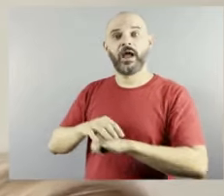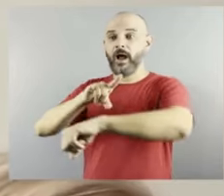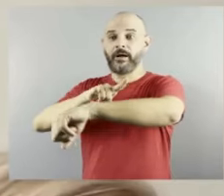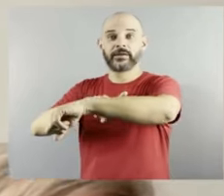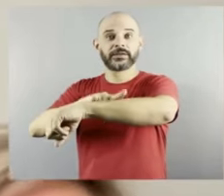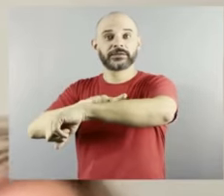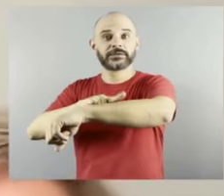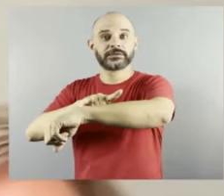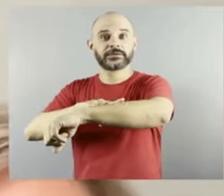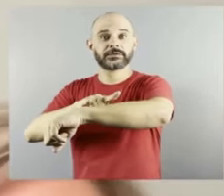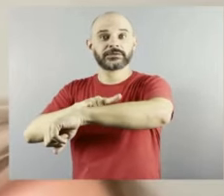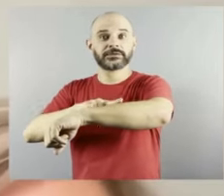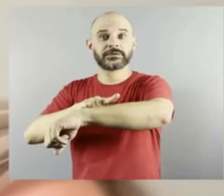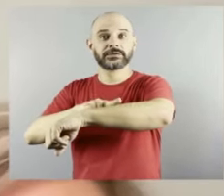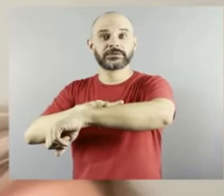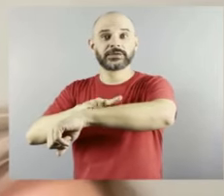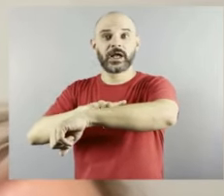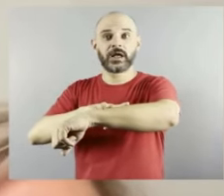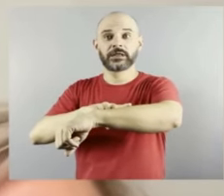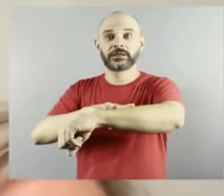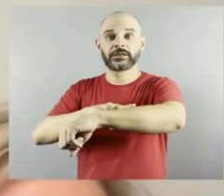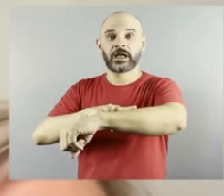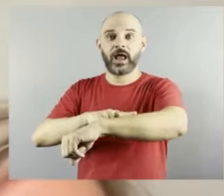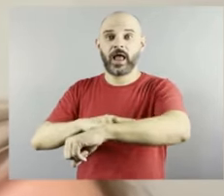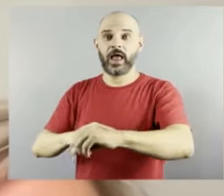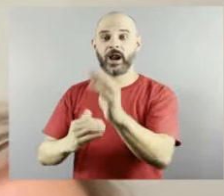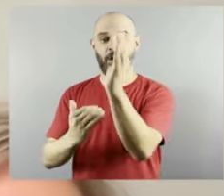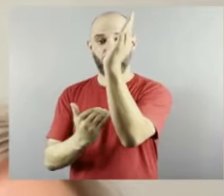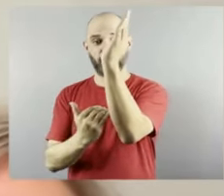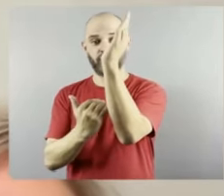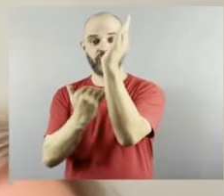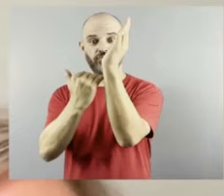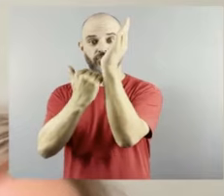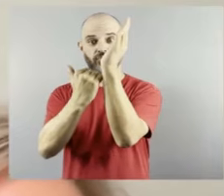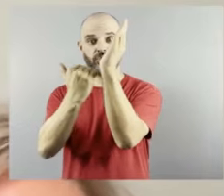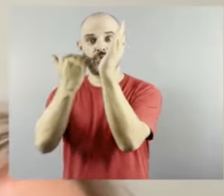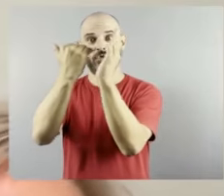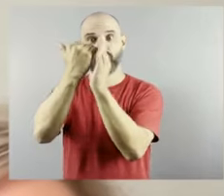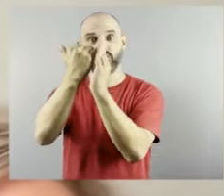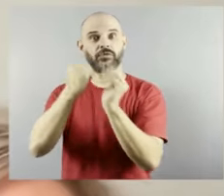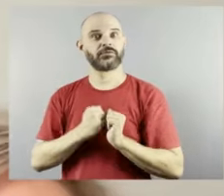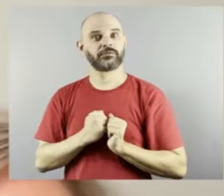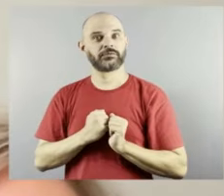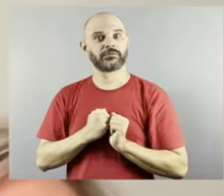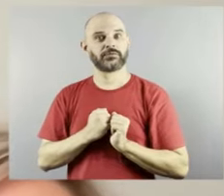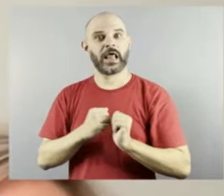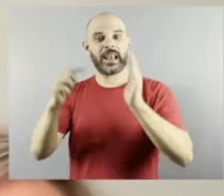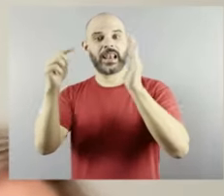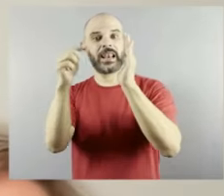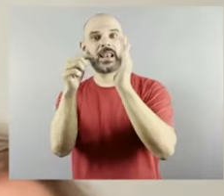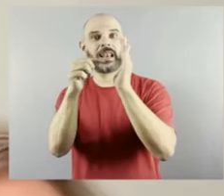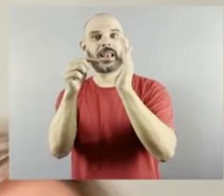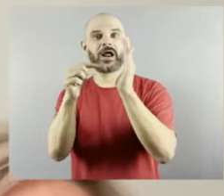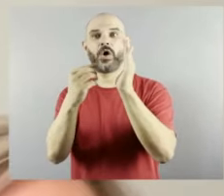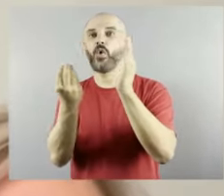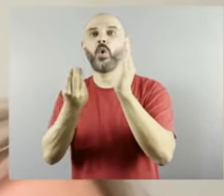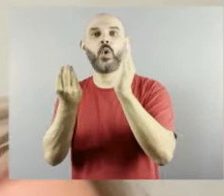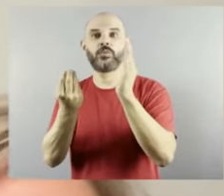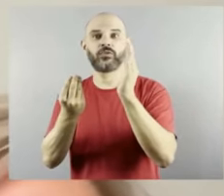então assim nós somos bem rígidos com isso, nós só vamos em espaços que realmente